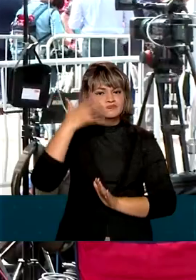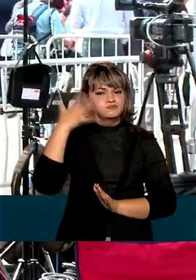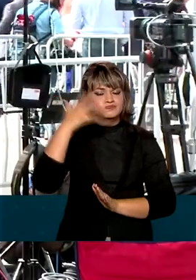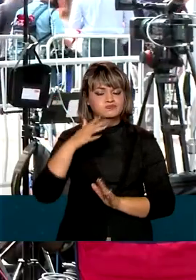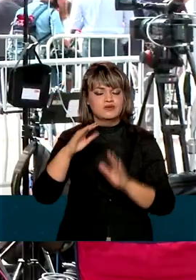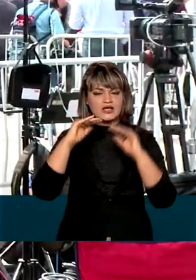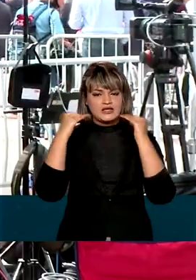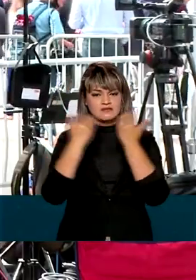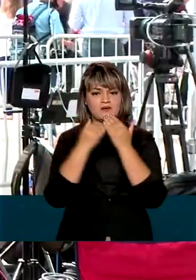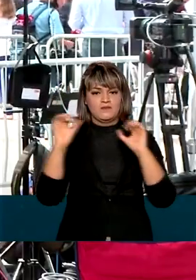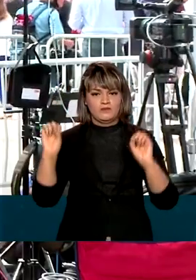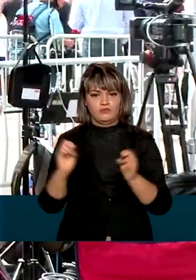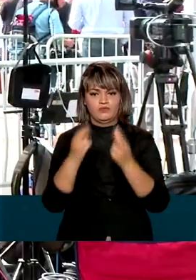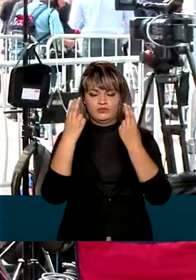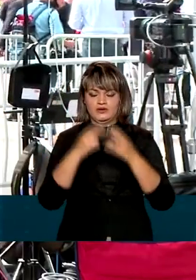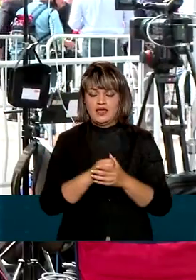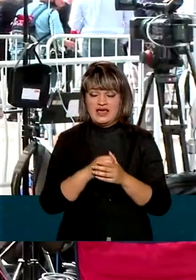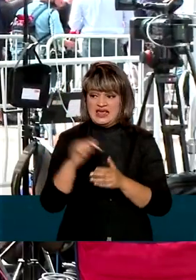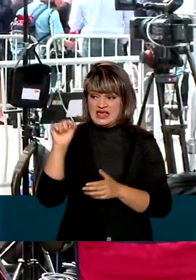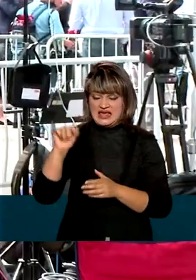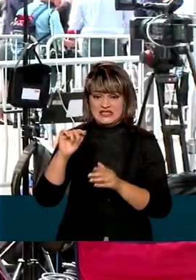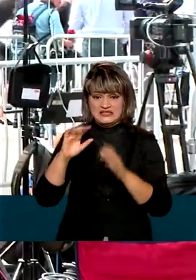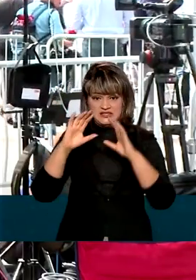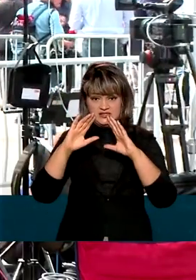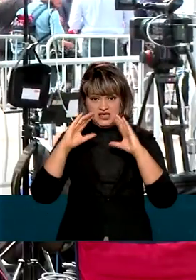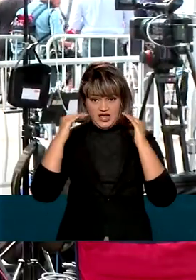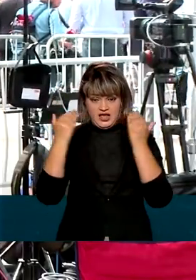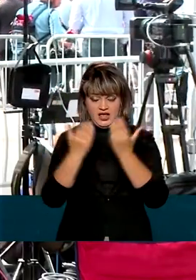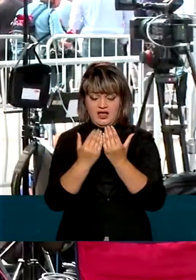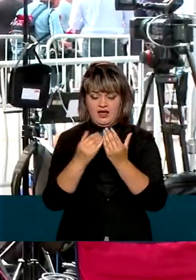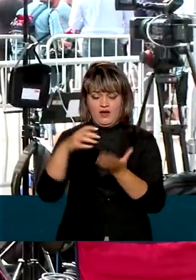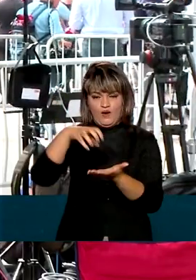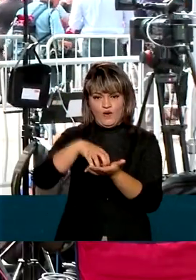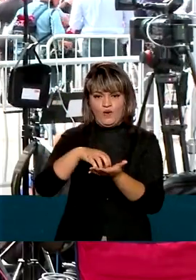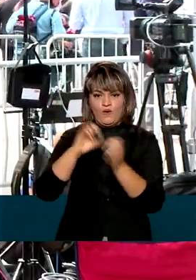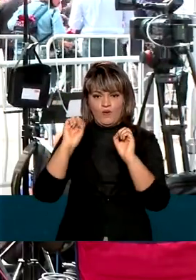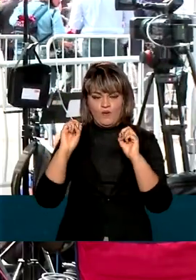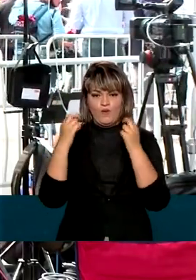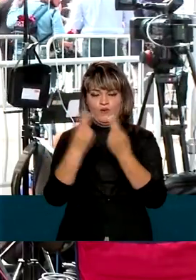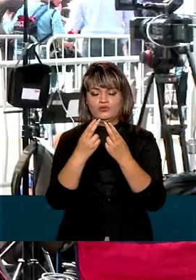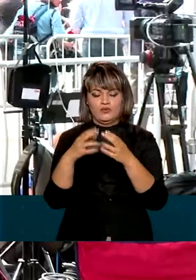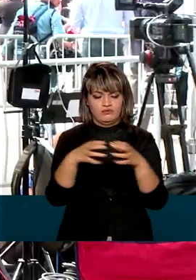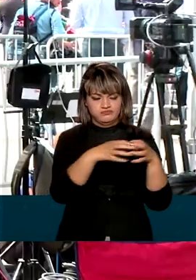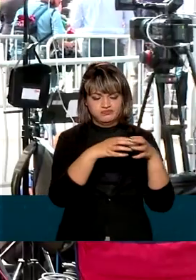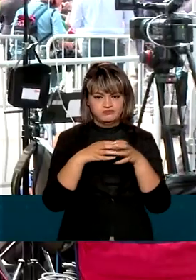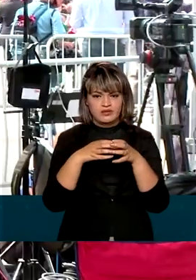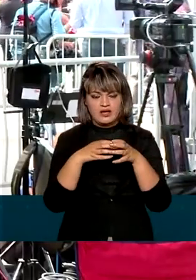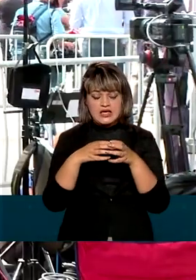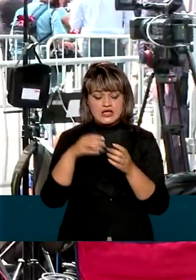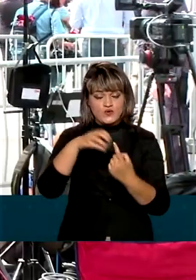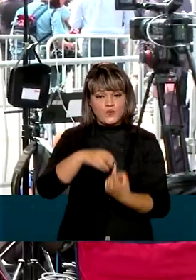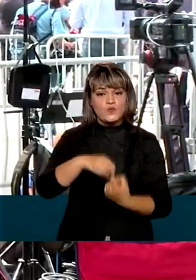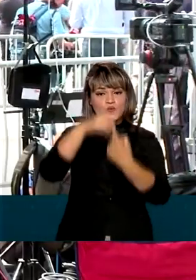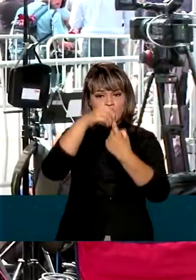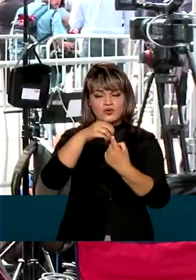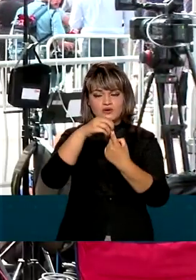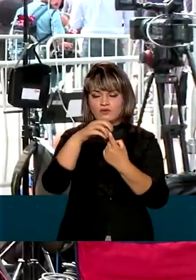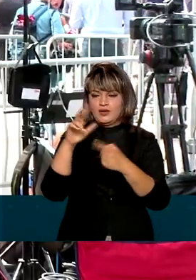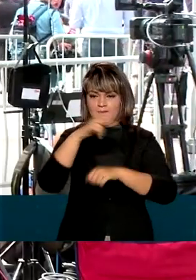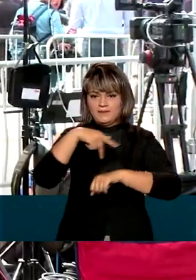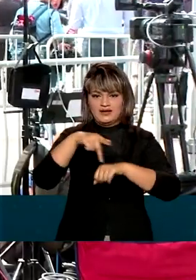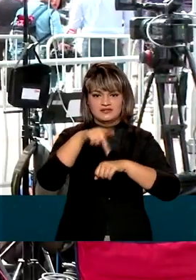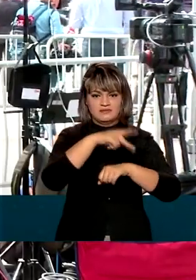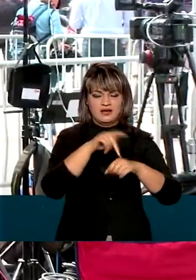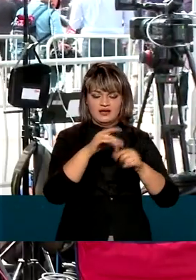Nações Unidas é um dos seis principais órgãos da Organização das Nações Unidas e o único em que todos os países membros